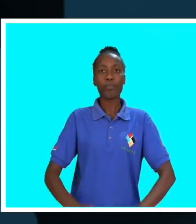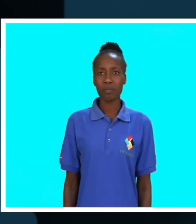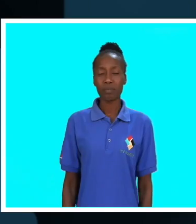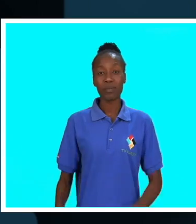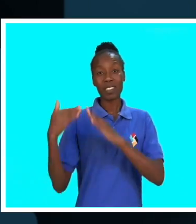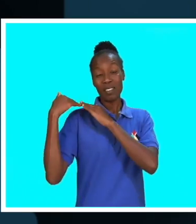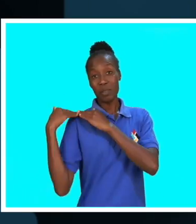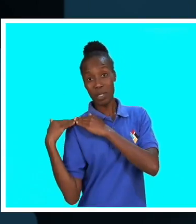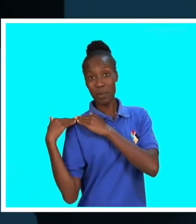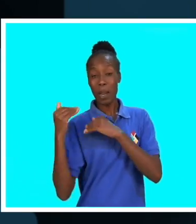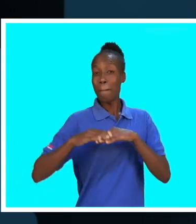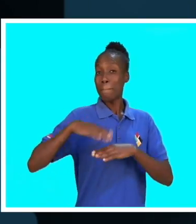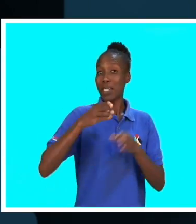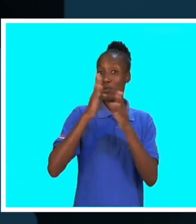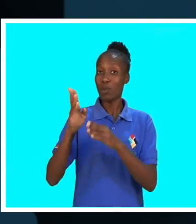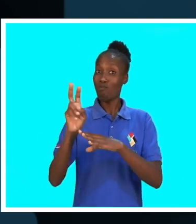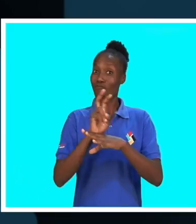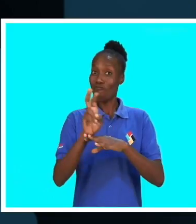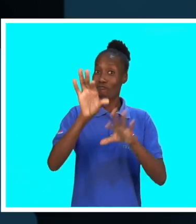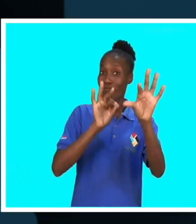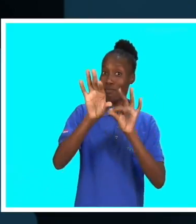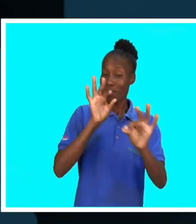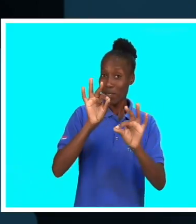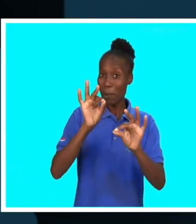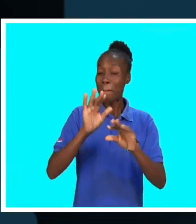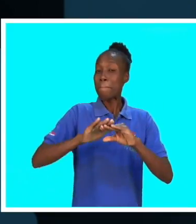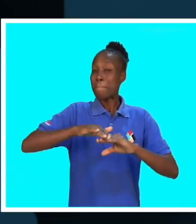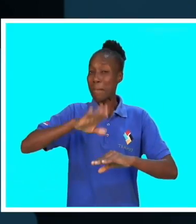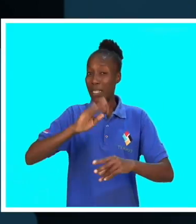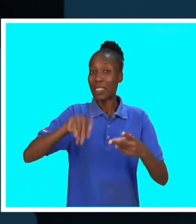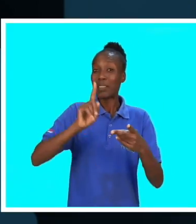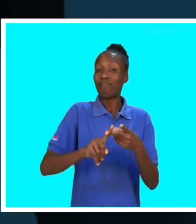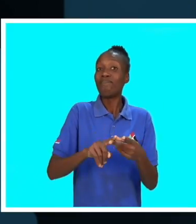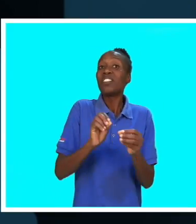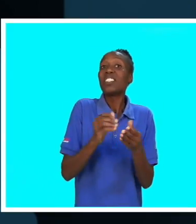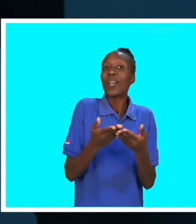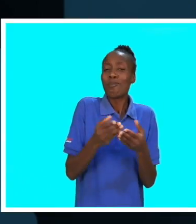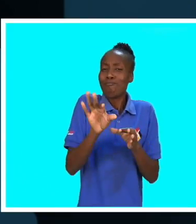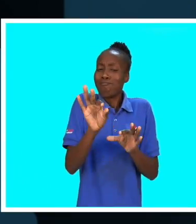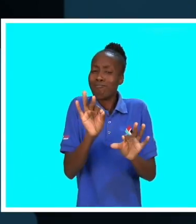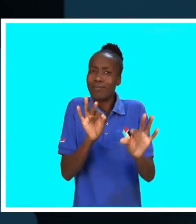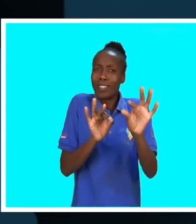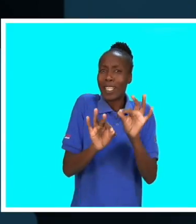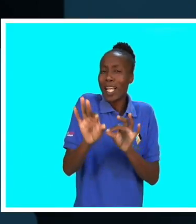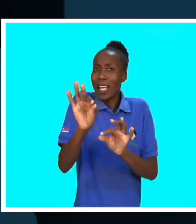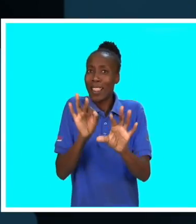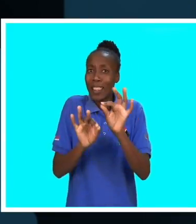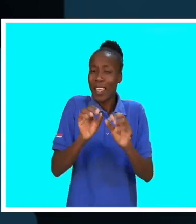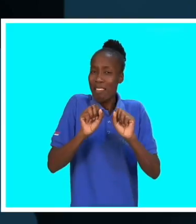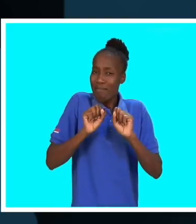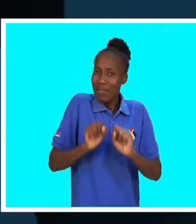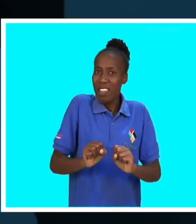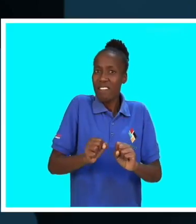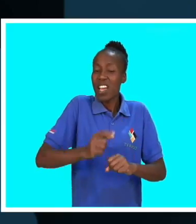Ao júri apelamos a uma maior responsabilidade na escolha dos nomeados que deve